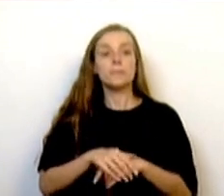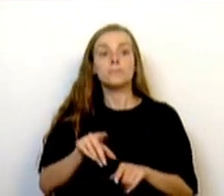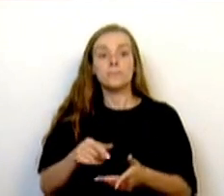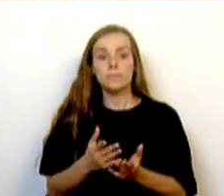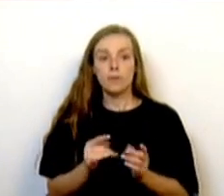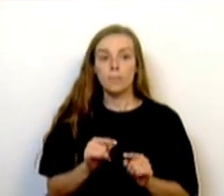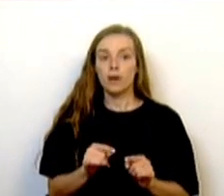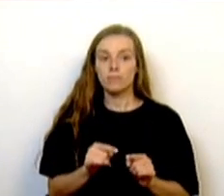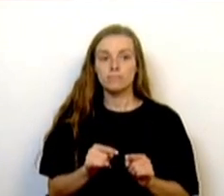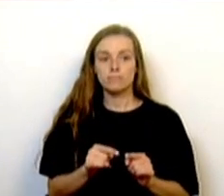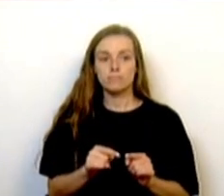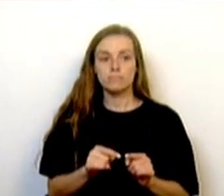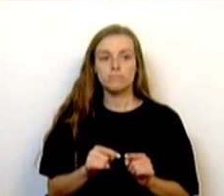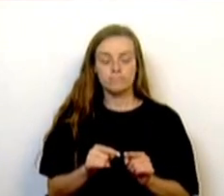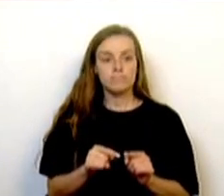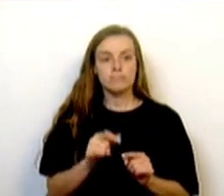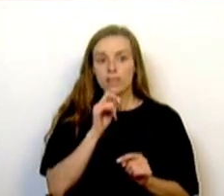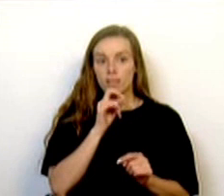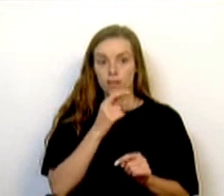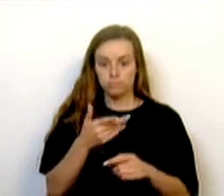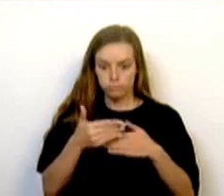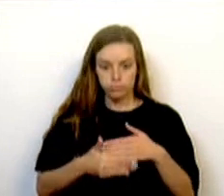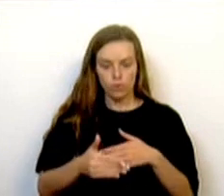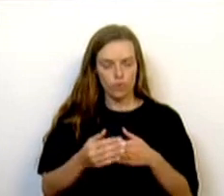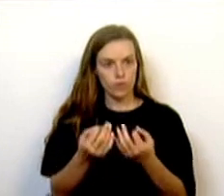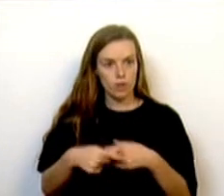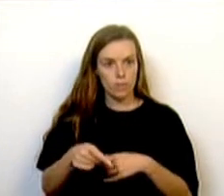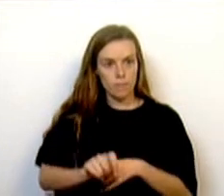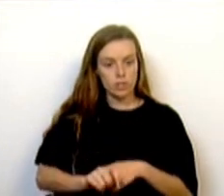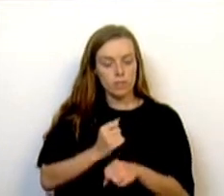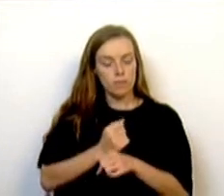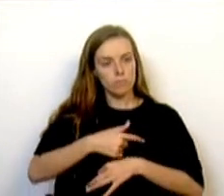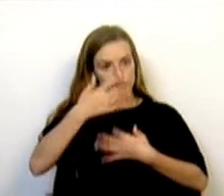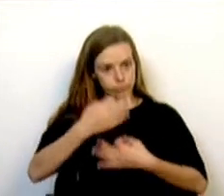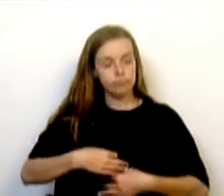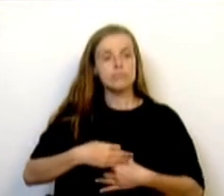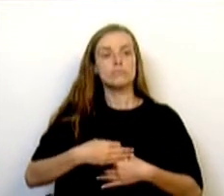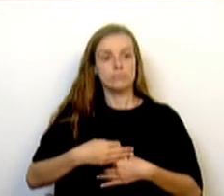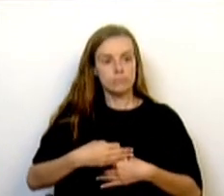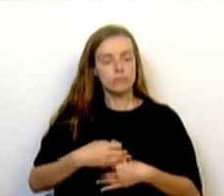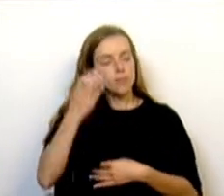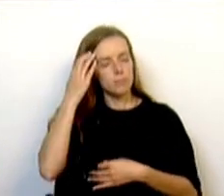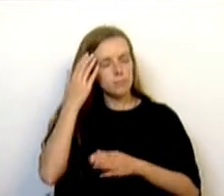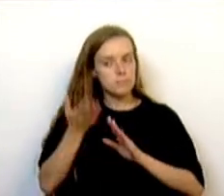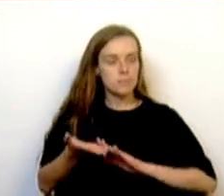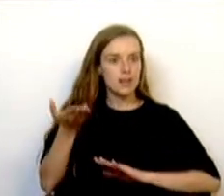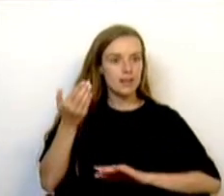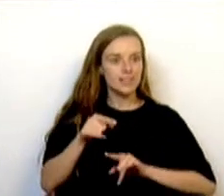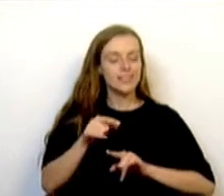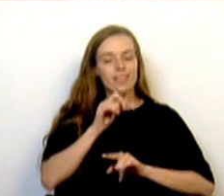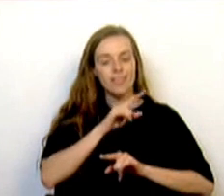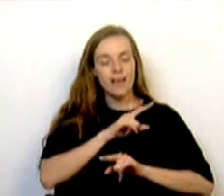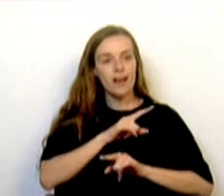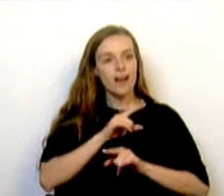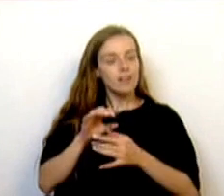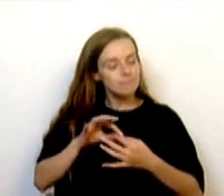parentalidade e conciliação, entrou este mês em vigor a agenda para o trabalho digno, que dá uma resposta mais capaz para promover a conciliação